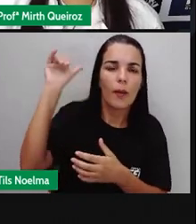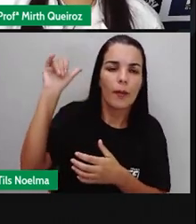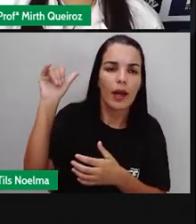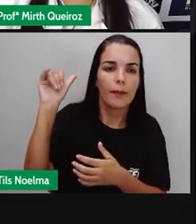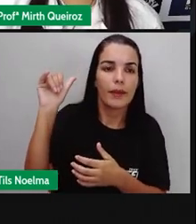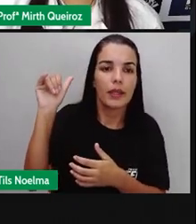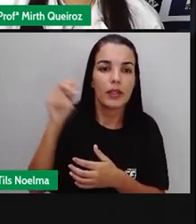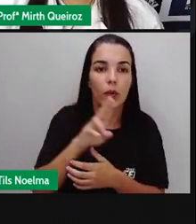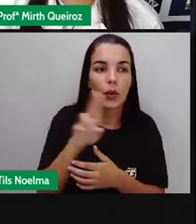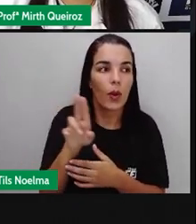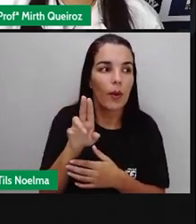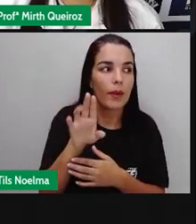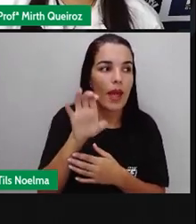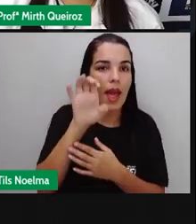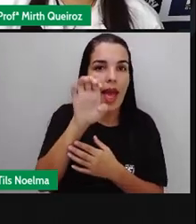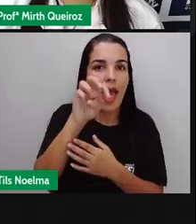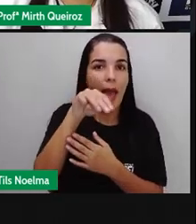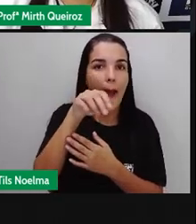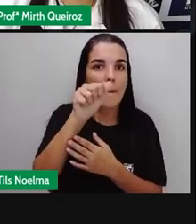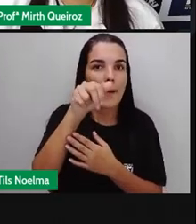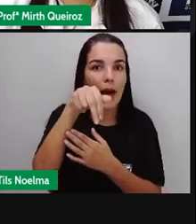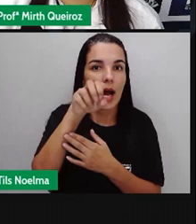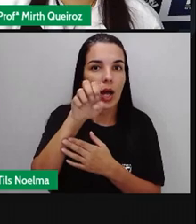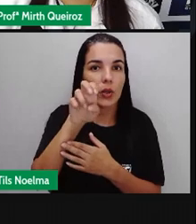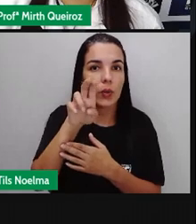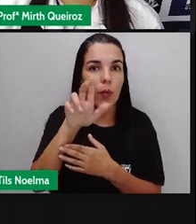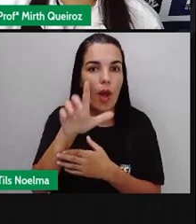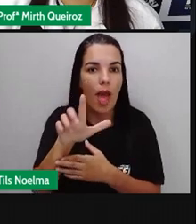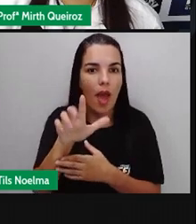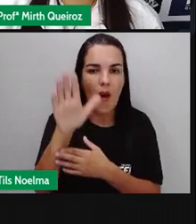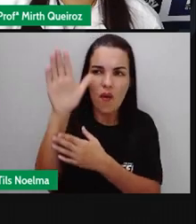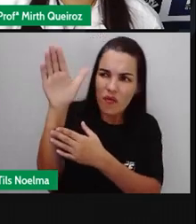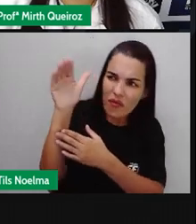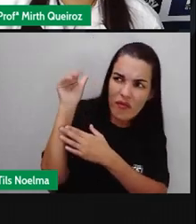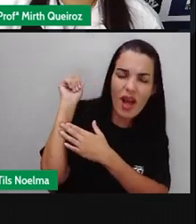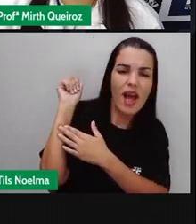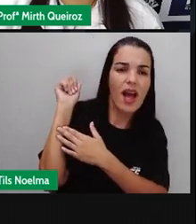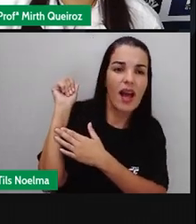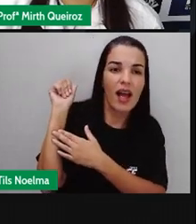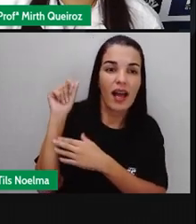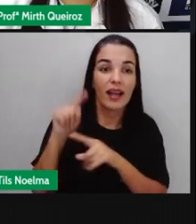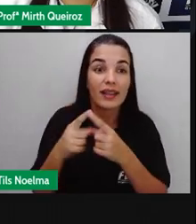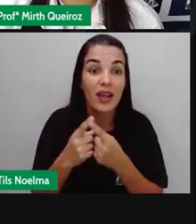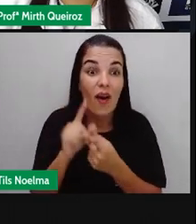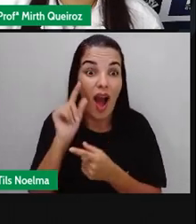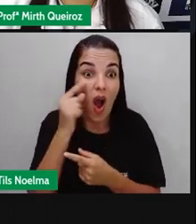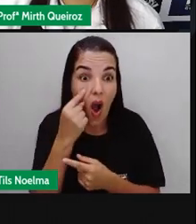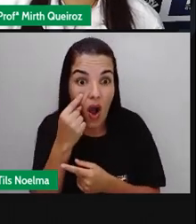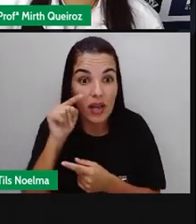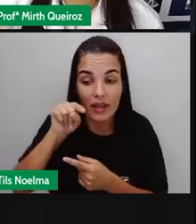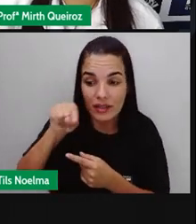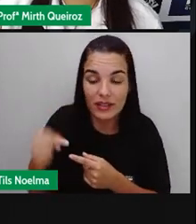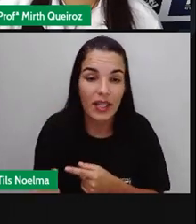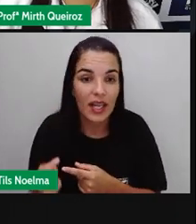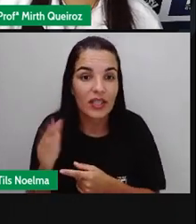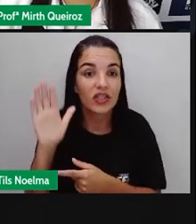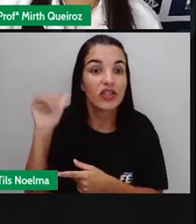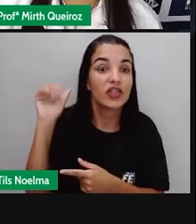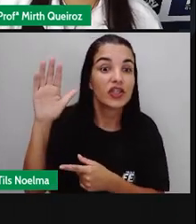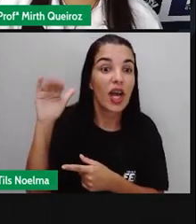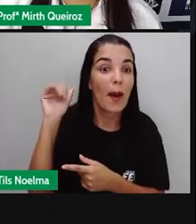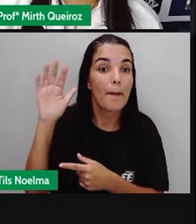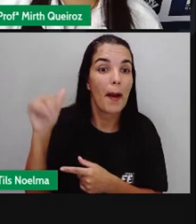venha cá. A vírgula aí, ela funciona separando o que a gente chama de chamamento, né? Você coloca o nome